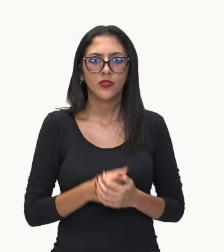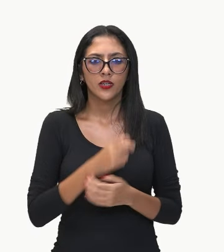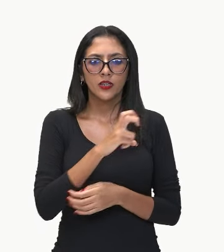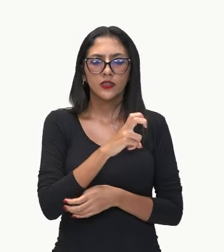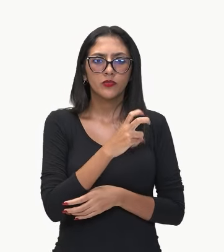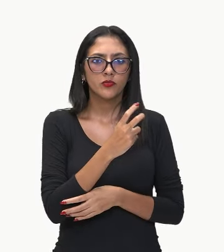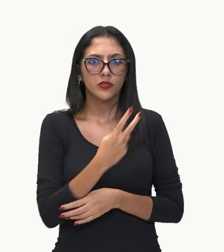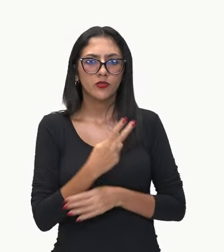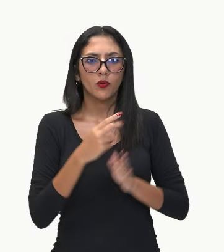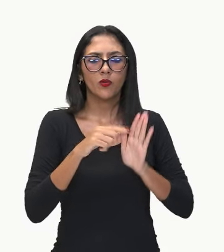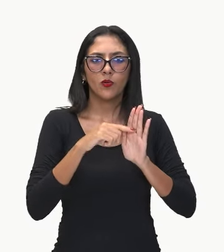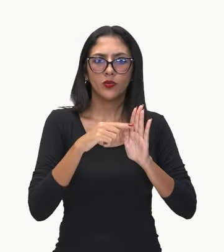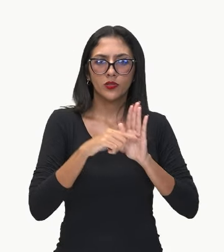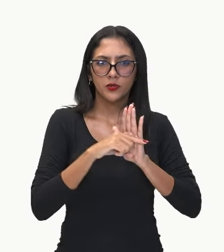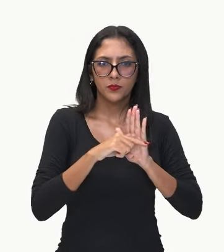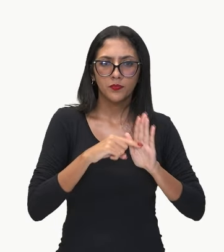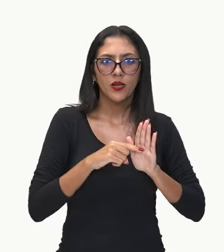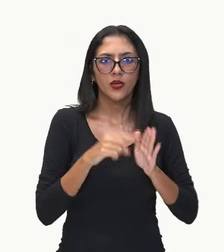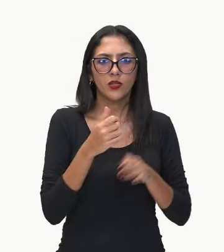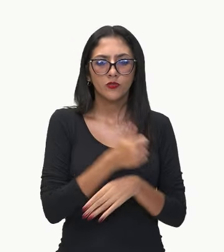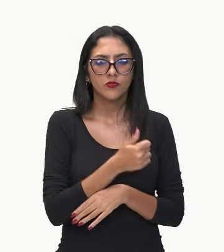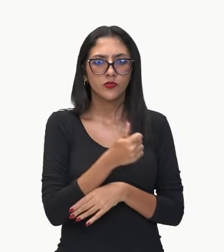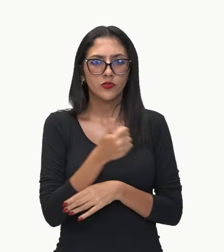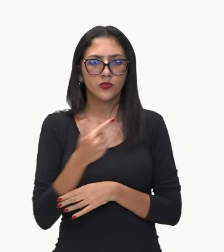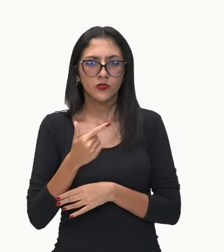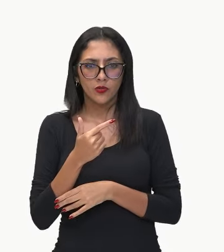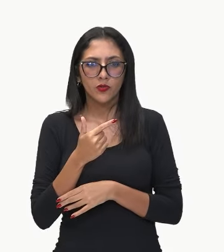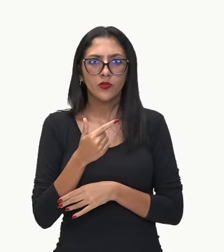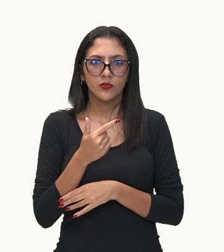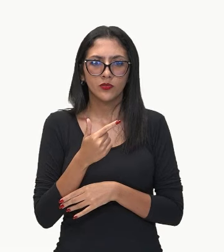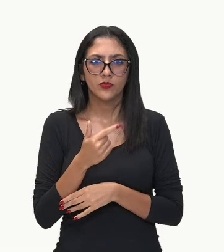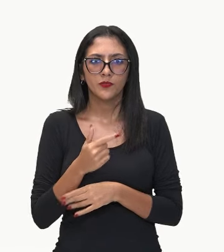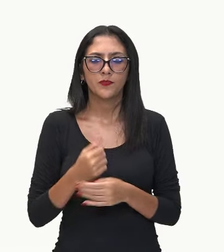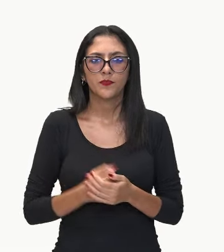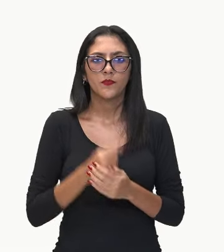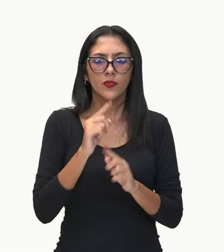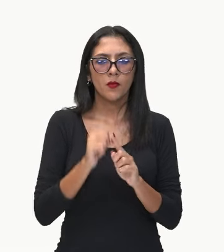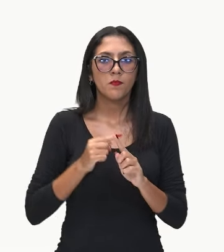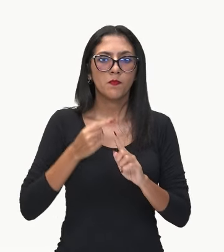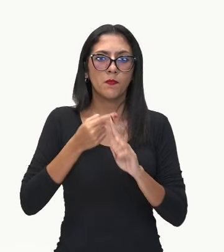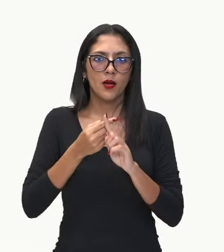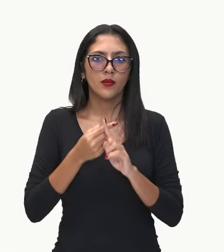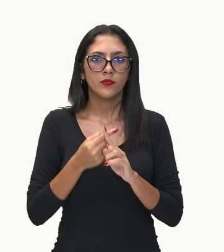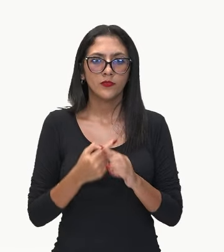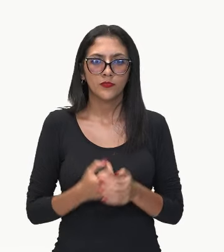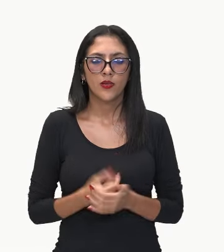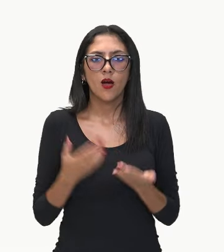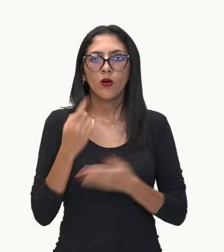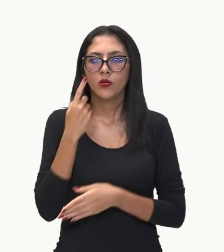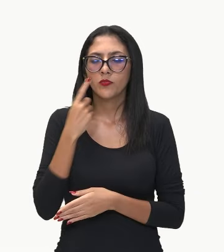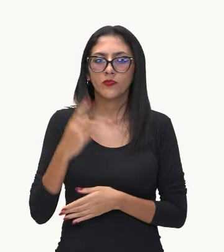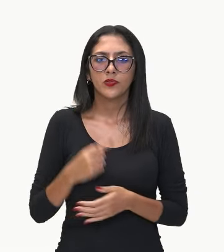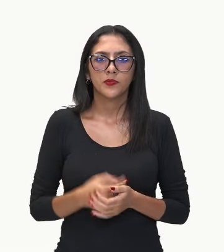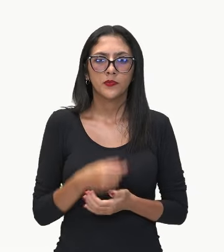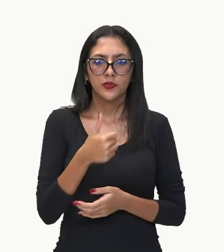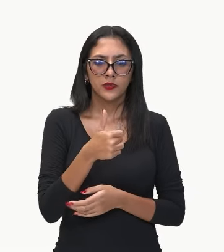menos 12, mais 15 menos 4.